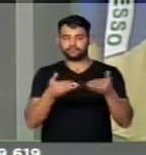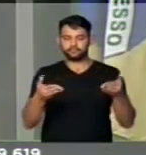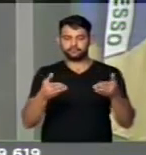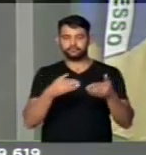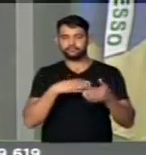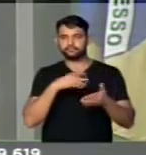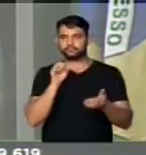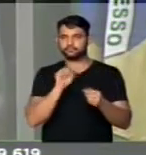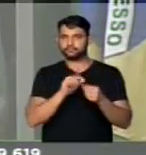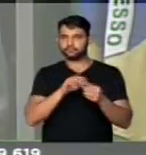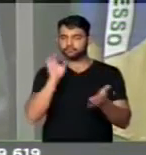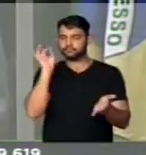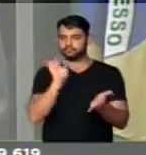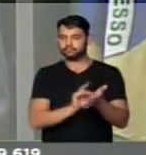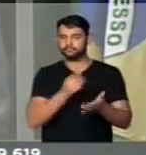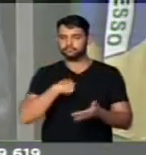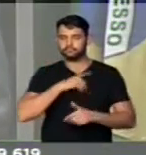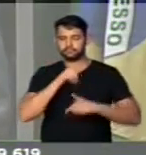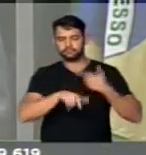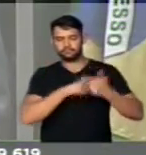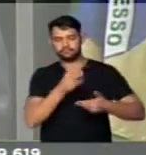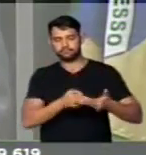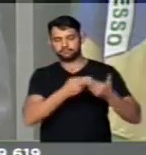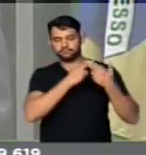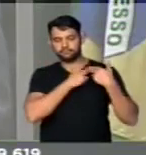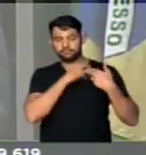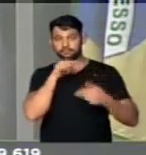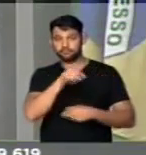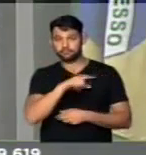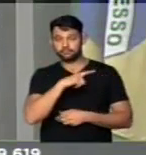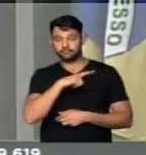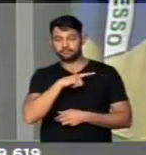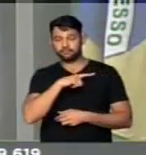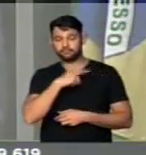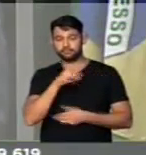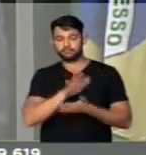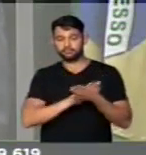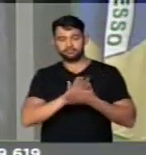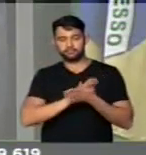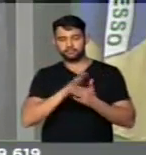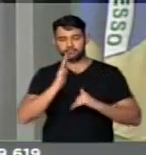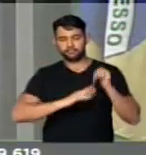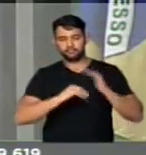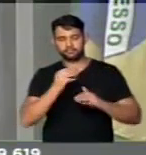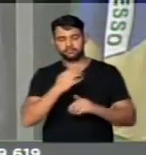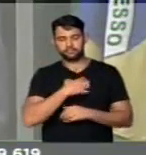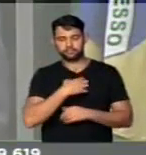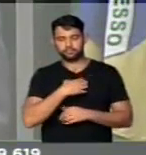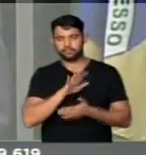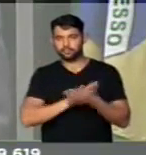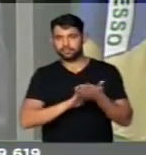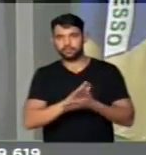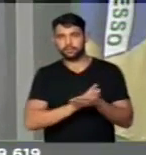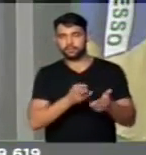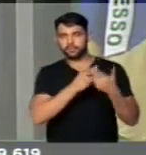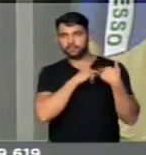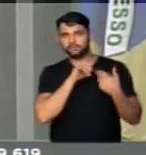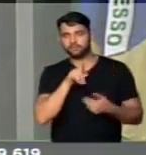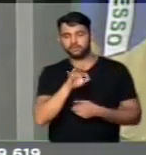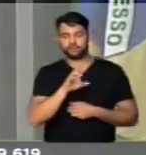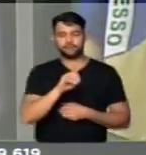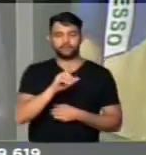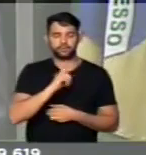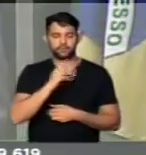exercer plenamente a nossa função. Ele, que num ato insano, irresponsável,